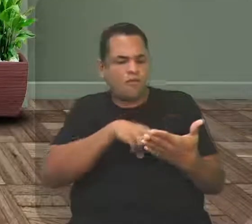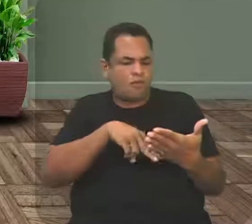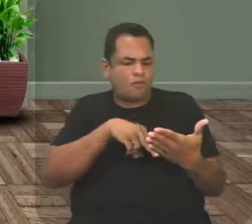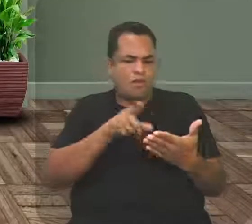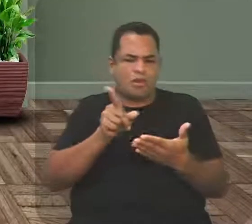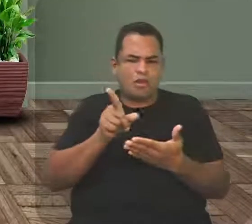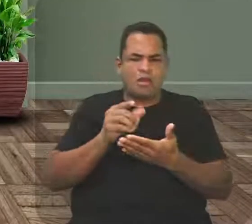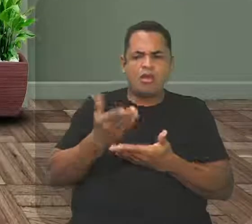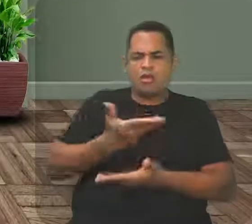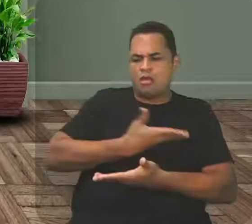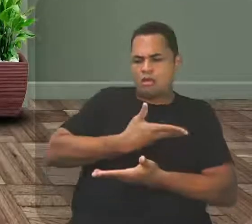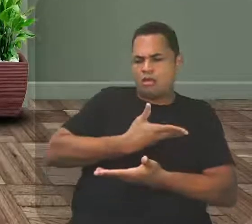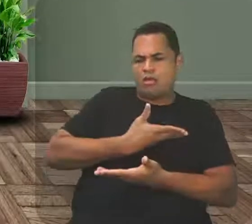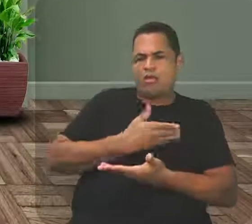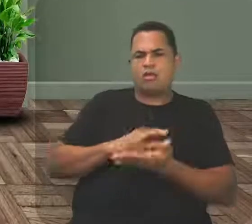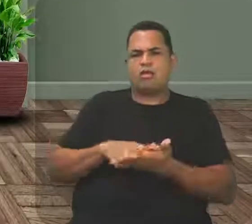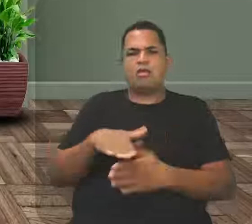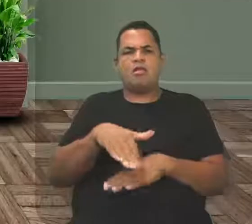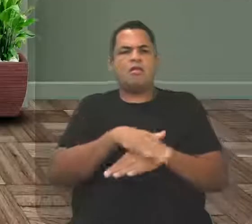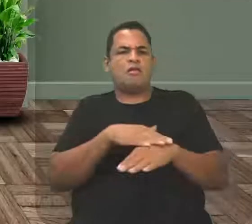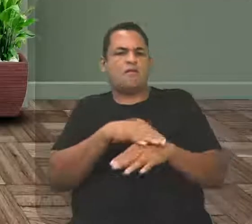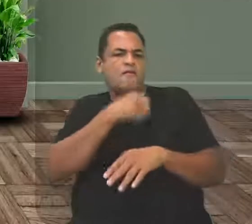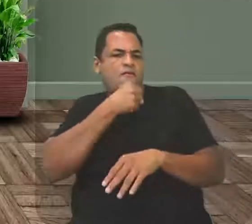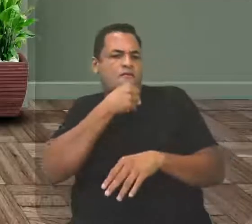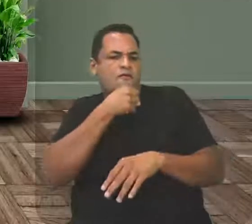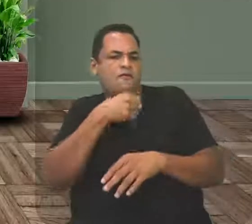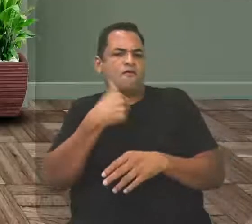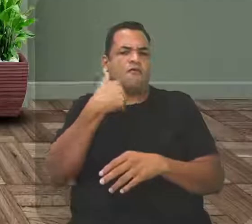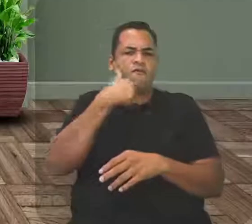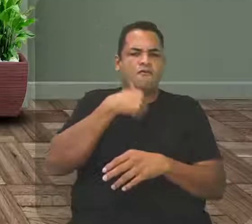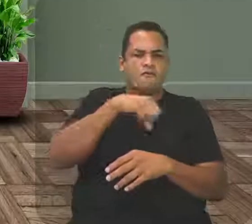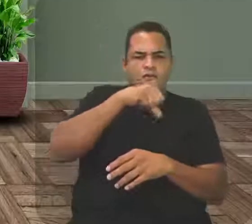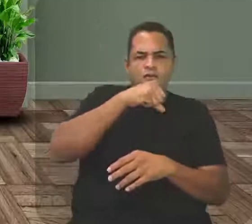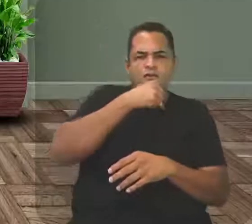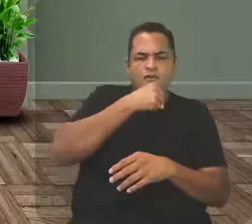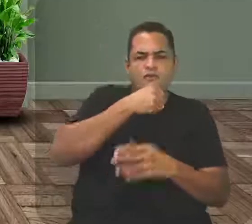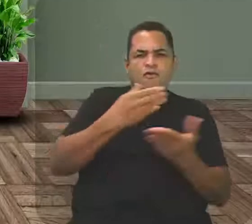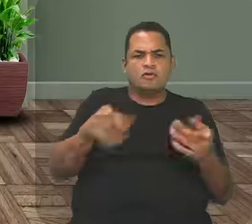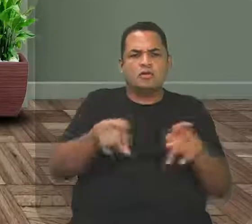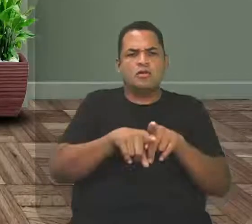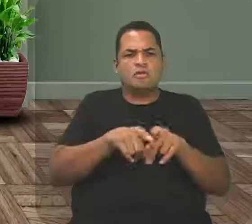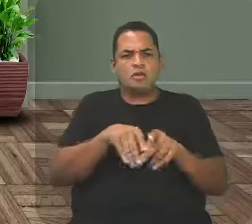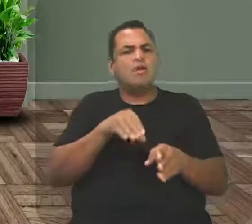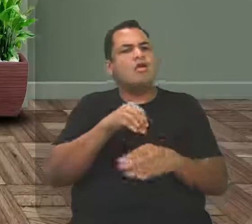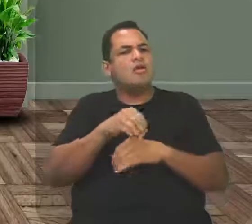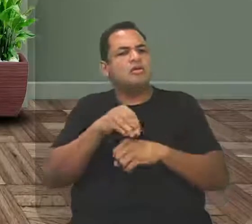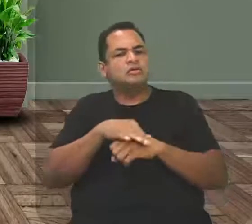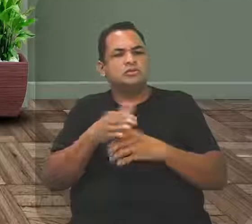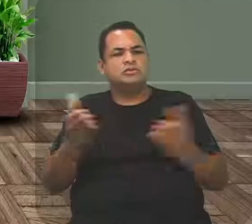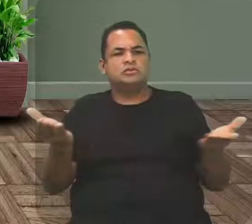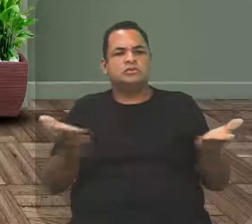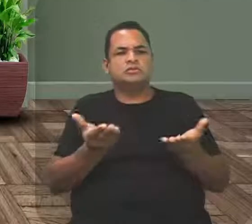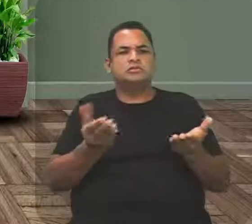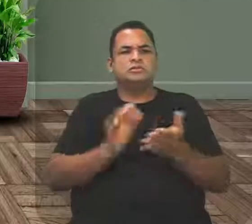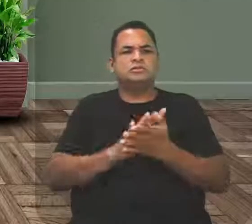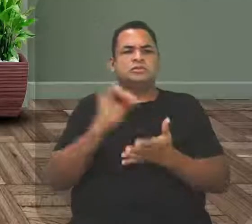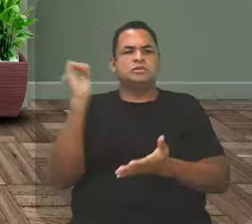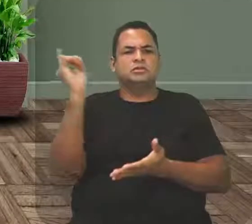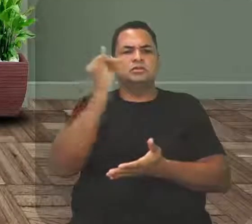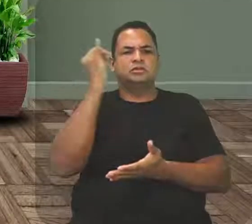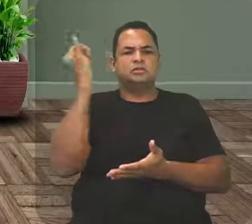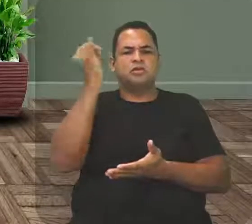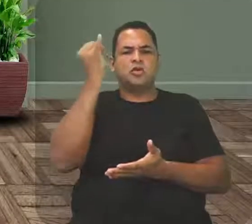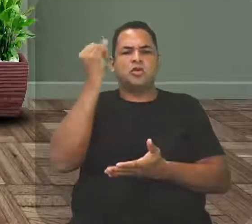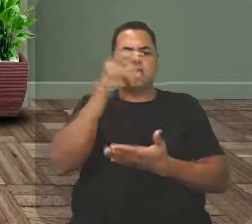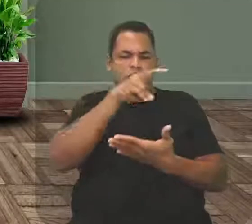em casa, com o avô, com a avó e umas velhas. Valeu, então, o nosso recadinho da aula inicial, texto atual, a importância da